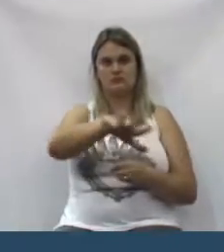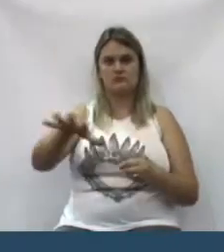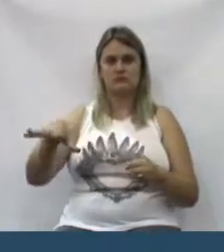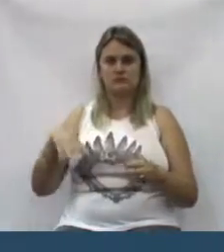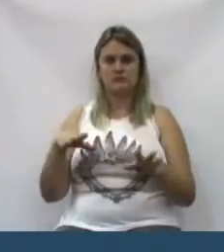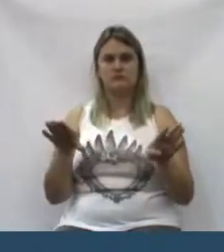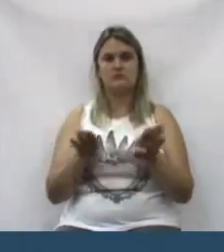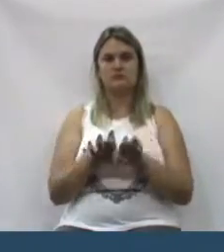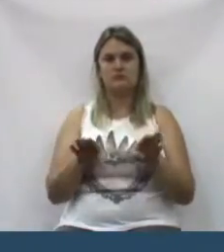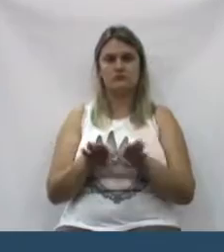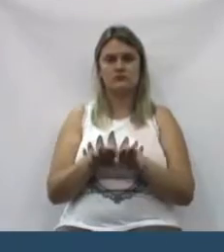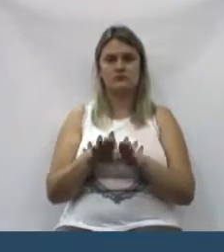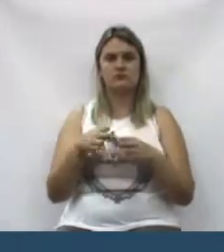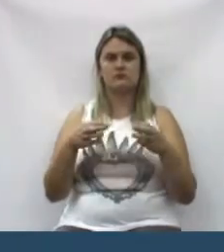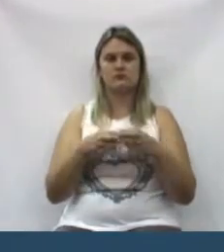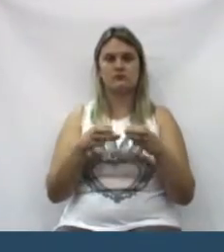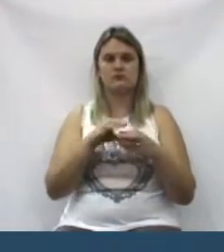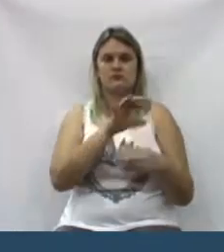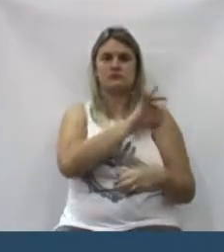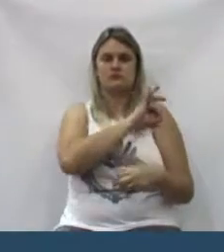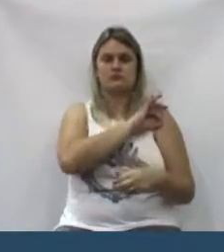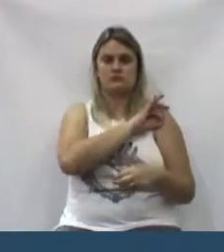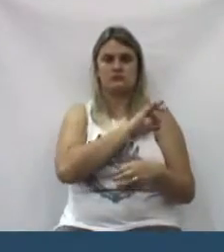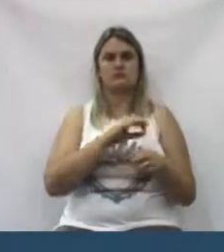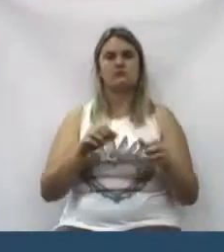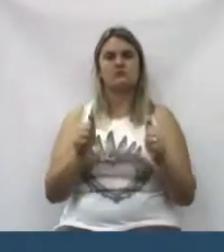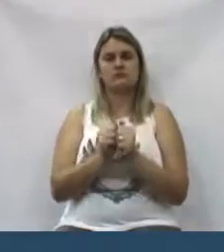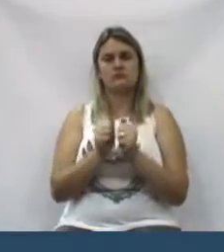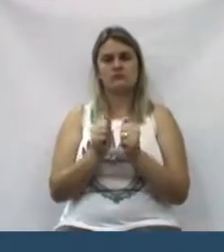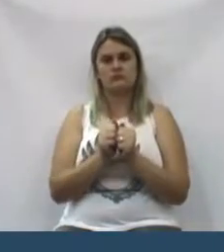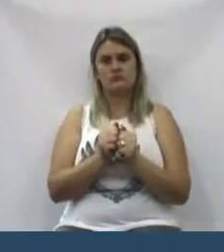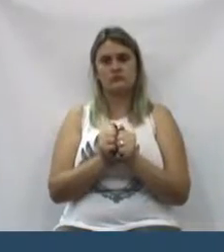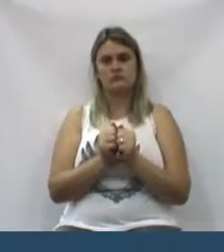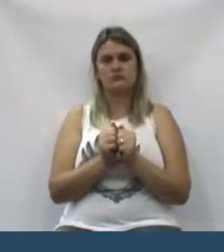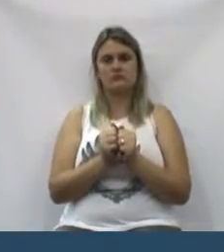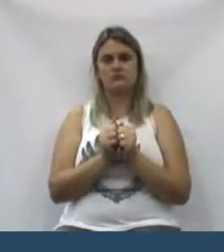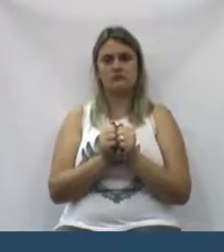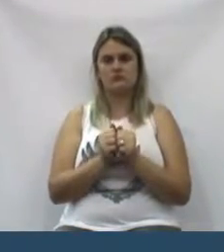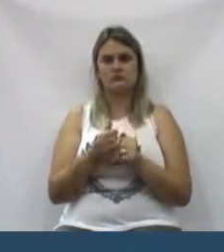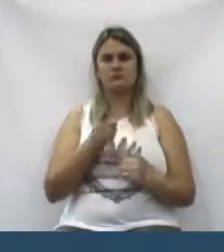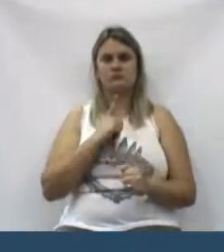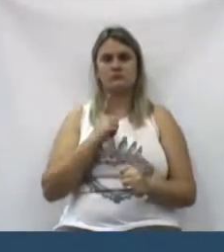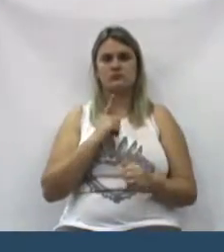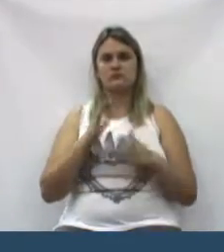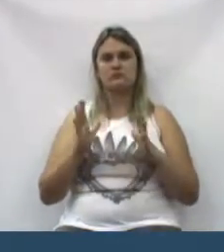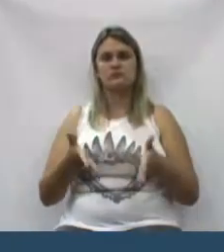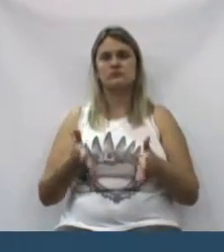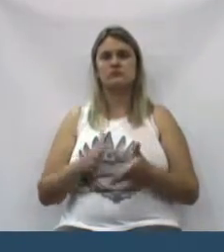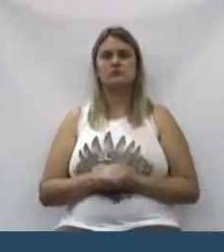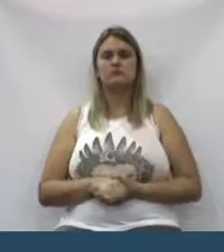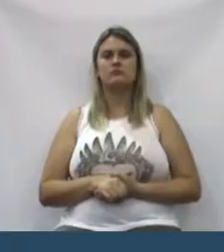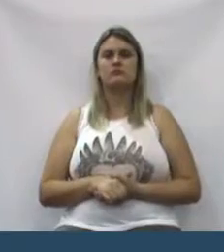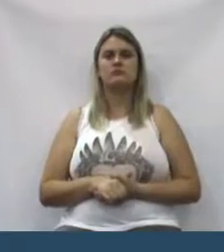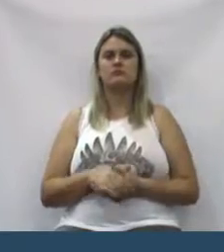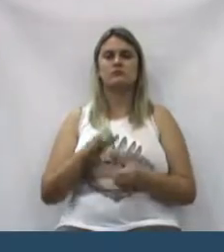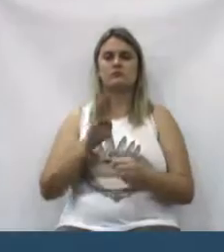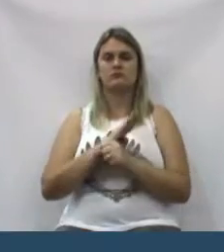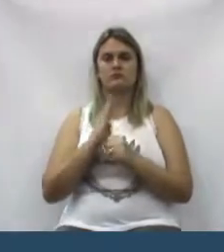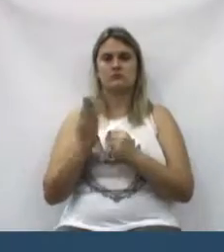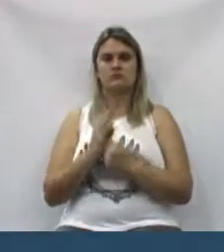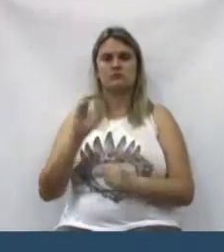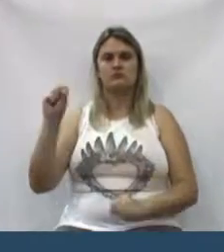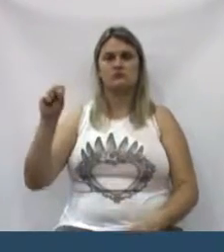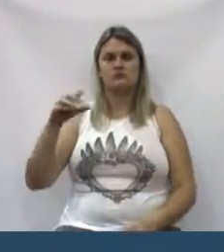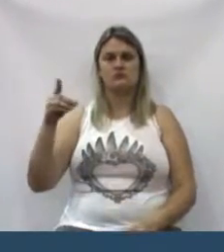Além do batalhão, a companhia que está ali hoje no São Brasil e o